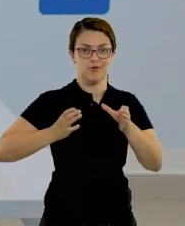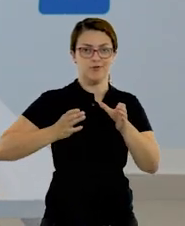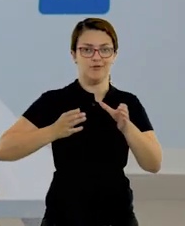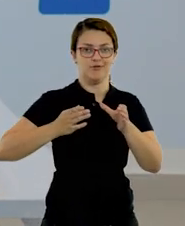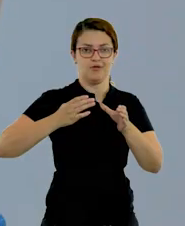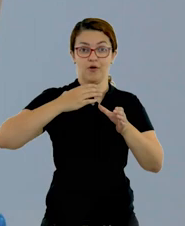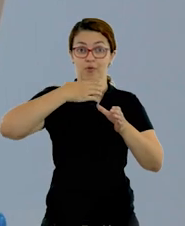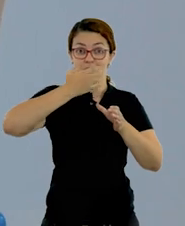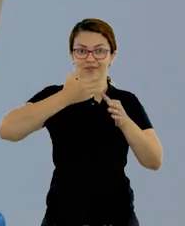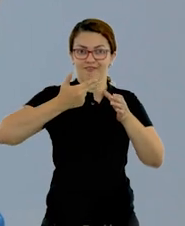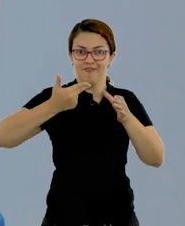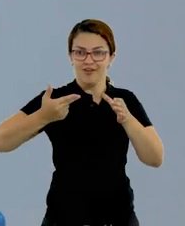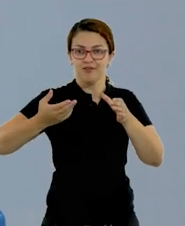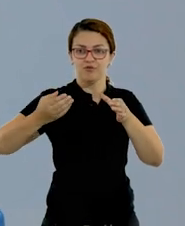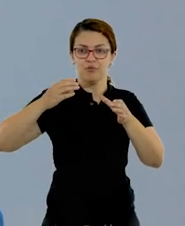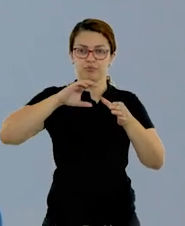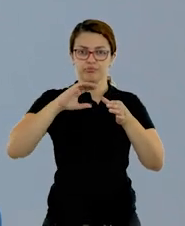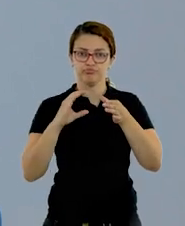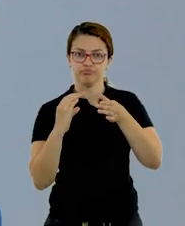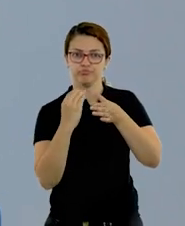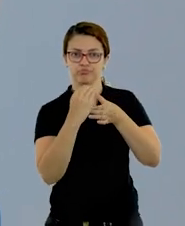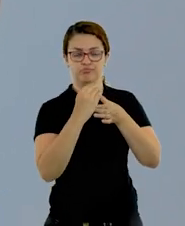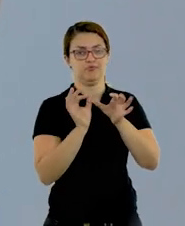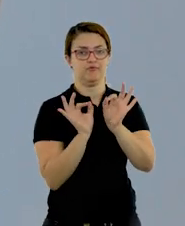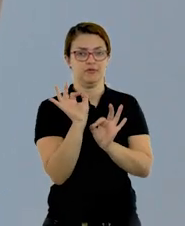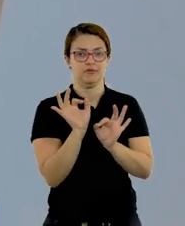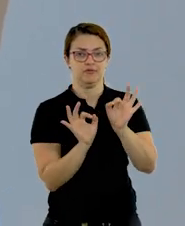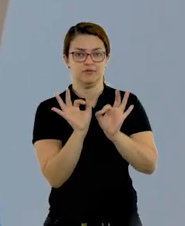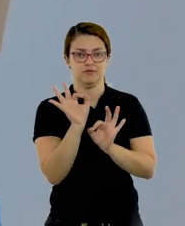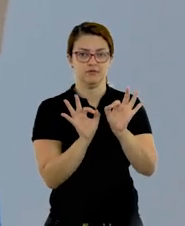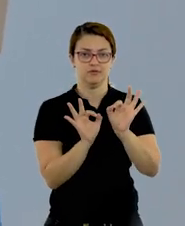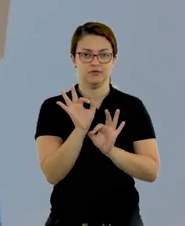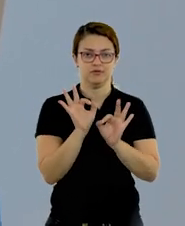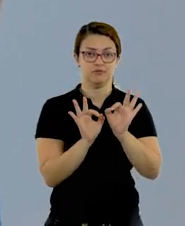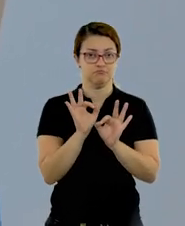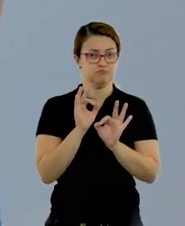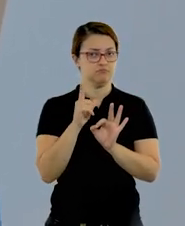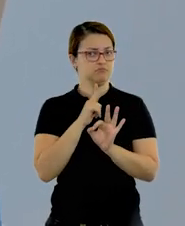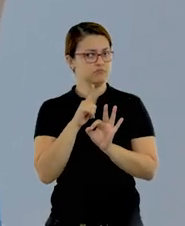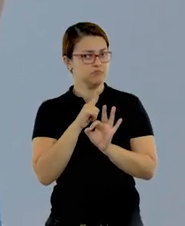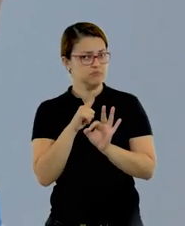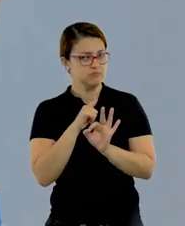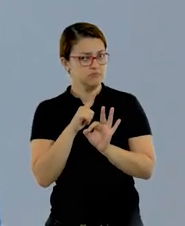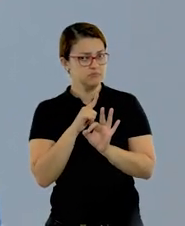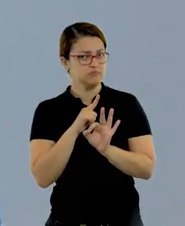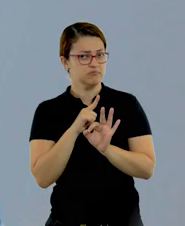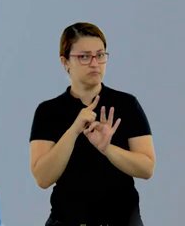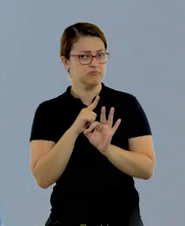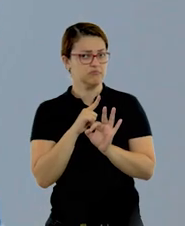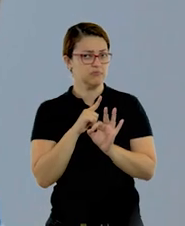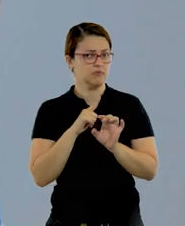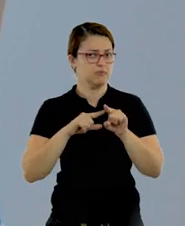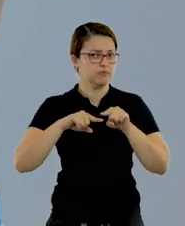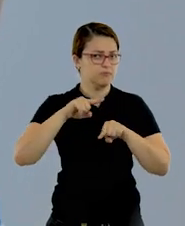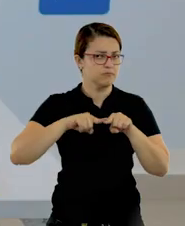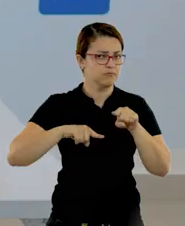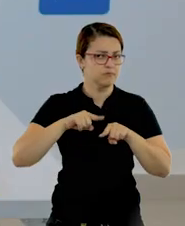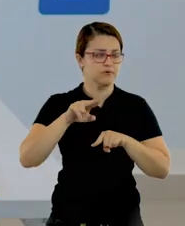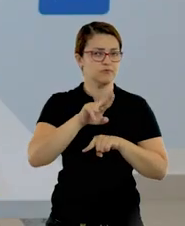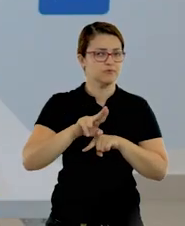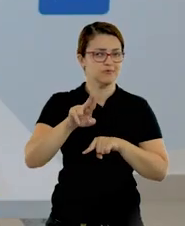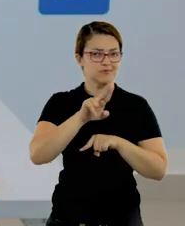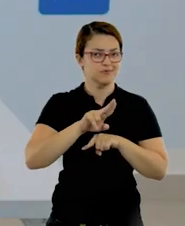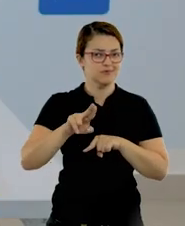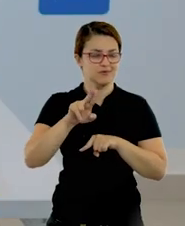frutas, que vocês podem fazer ou confeccionar com o material que vocês dispõem em casa, que vocês